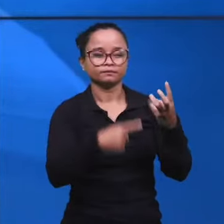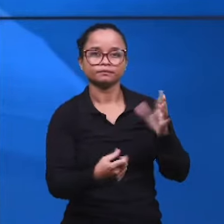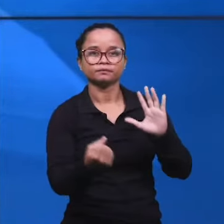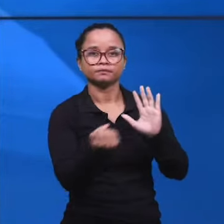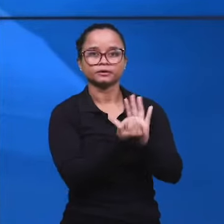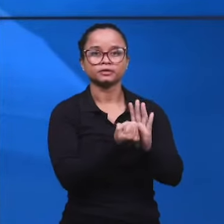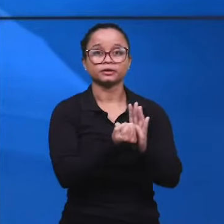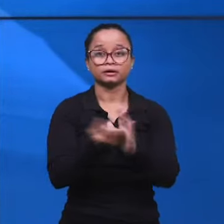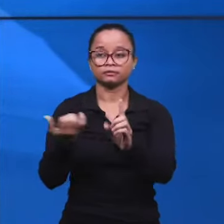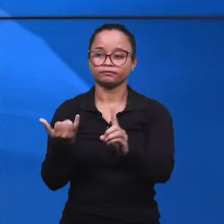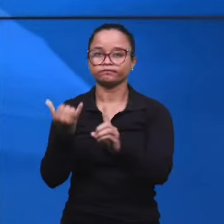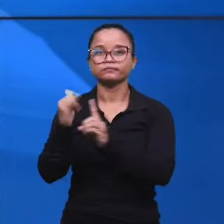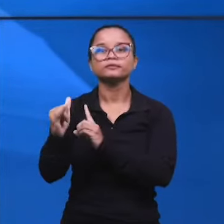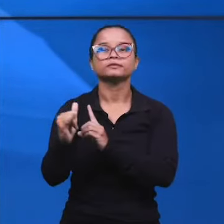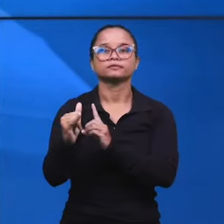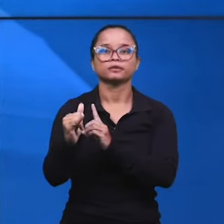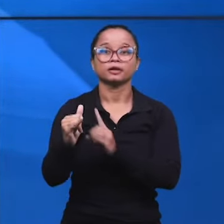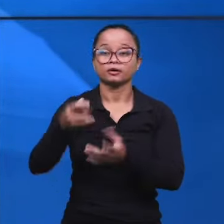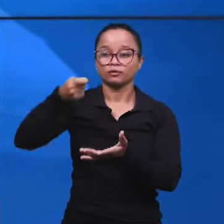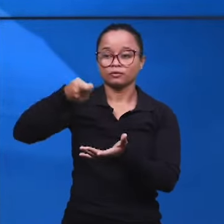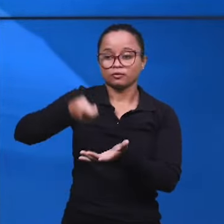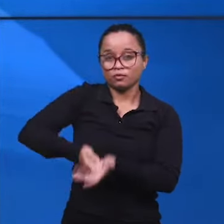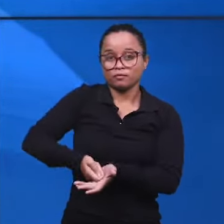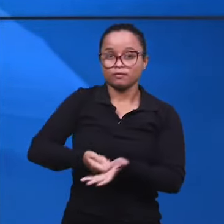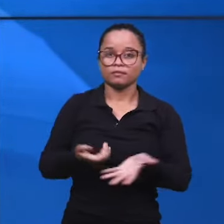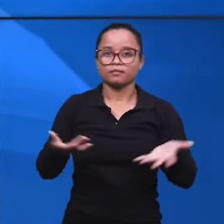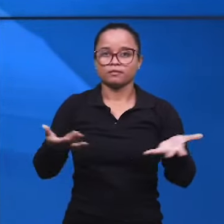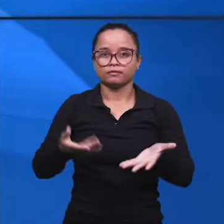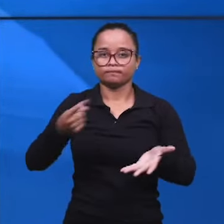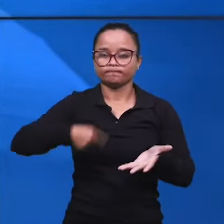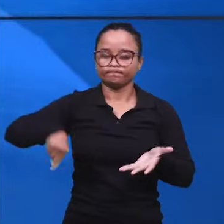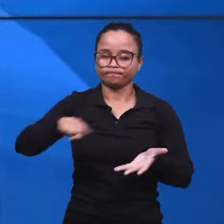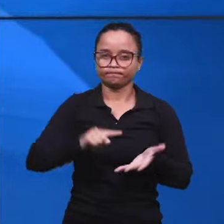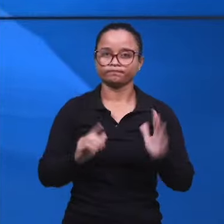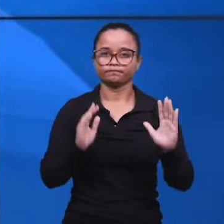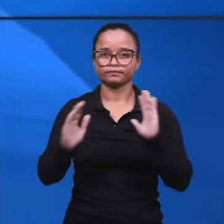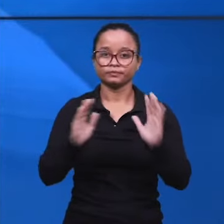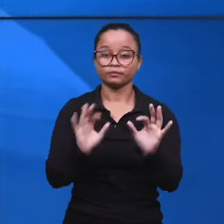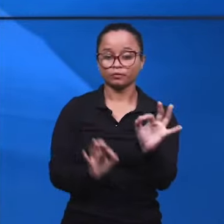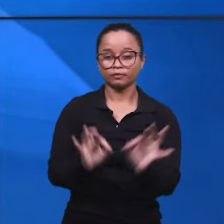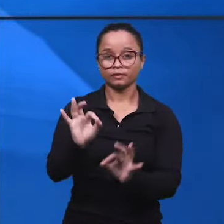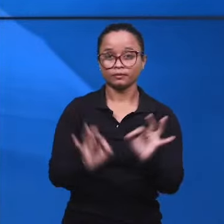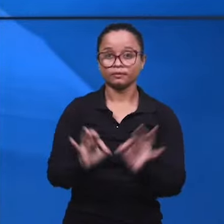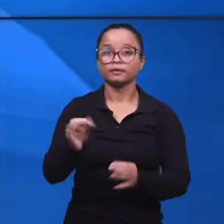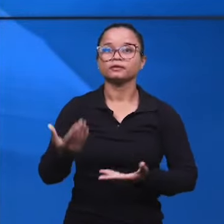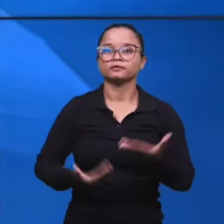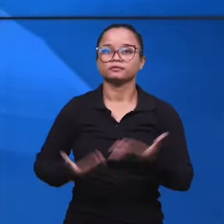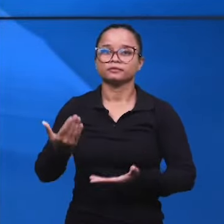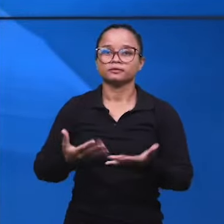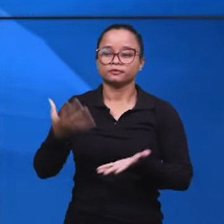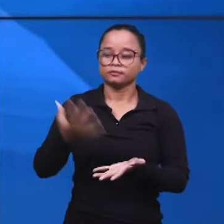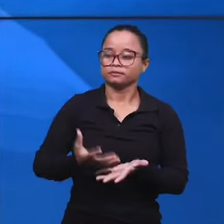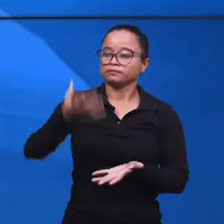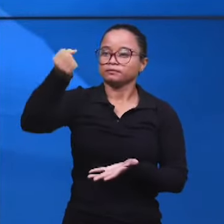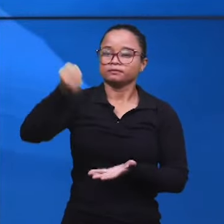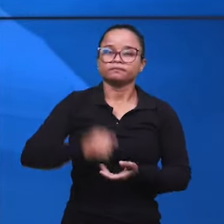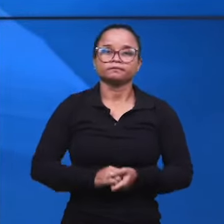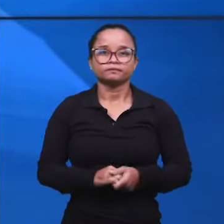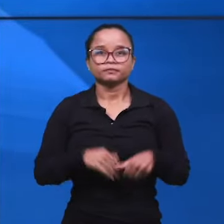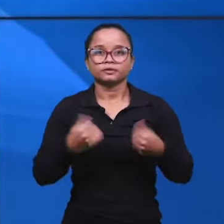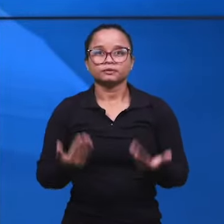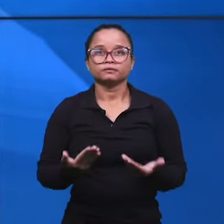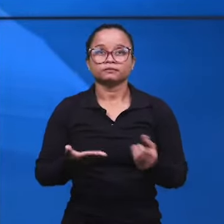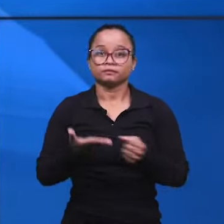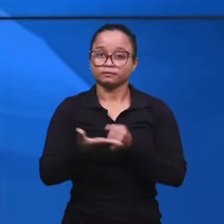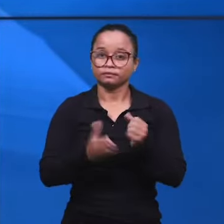proféticos que se cumprem em nossos dias no preparo da Igreja para o arrebatamento. A nossa base bíblica vai